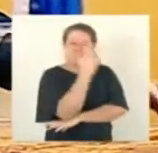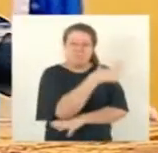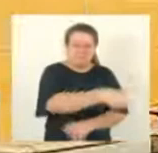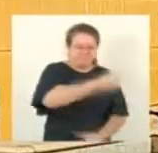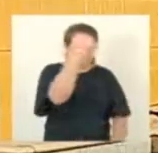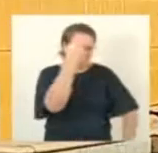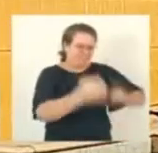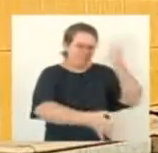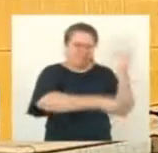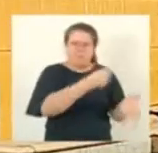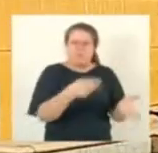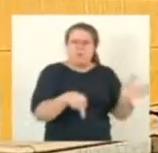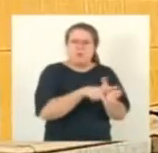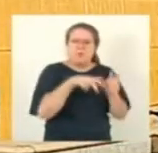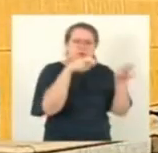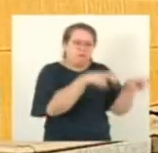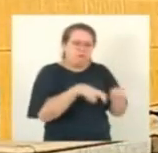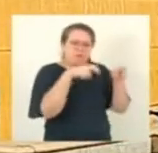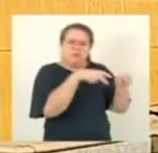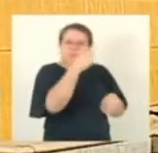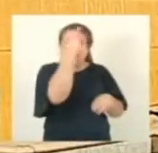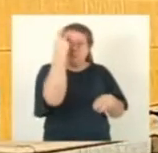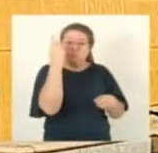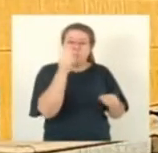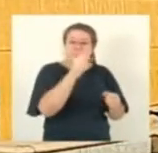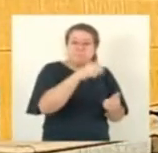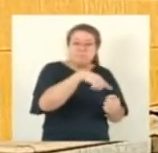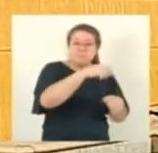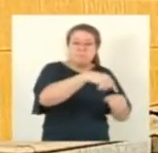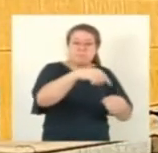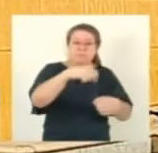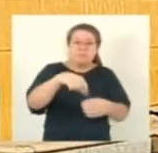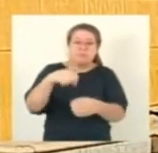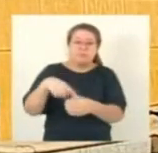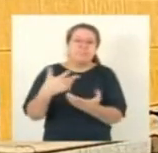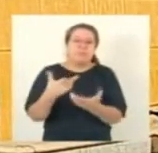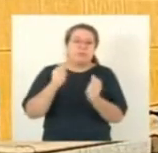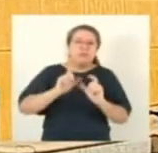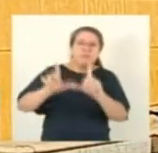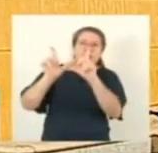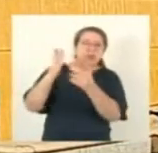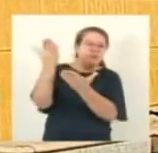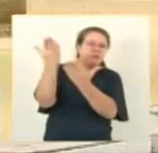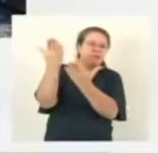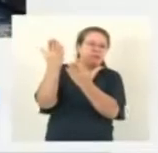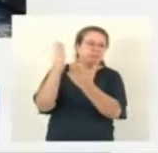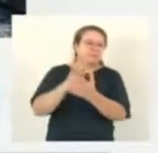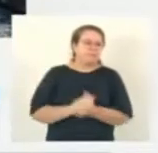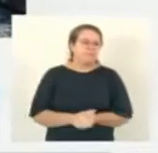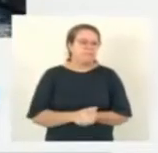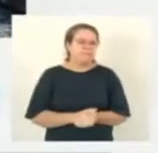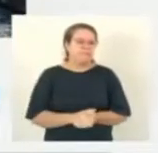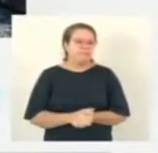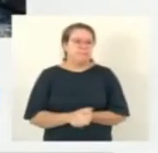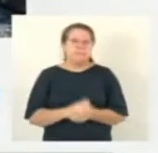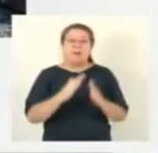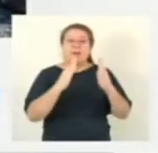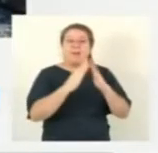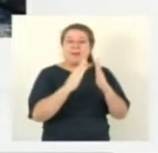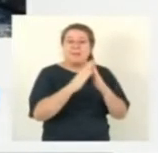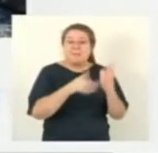vídeo aí para os nossos queridos telespectadores verem. Aquilo ali são imagens, tá? Olha como é que ficou a situação da casa deles.